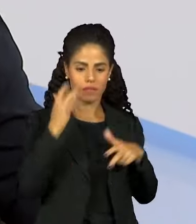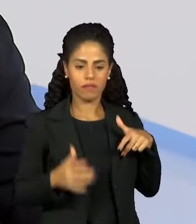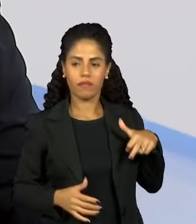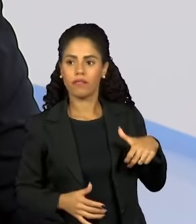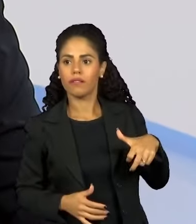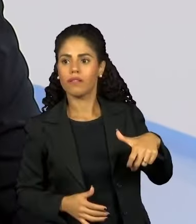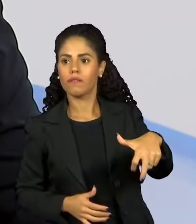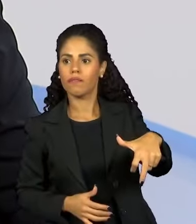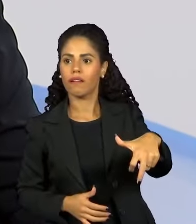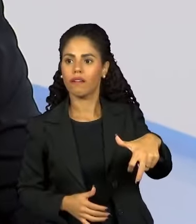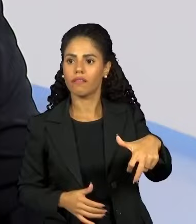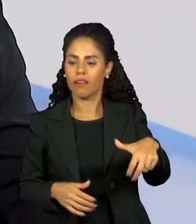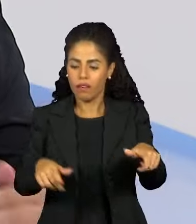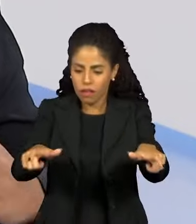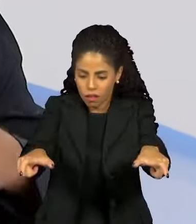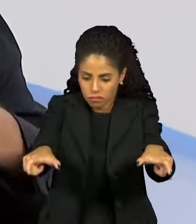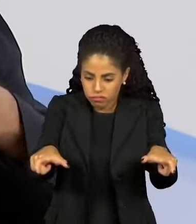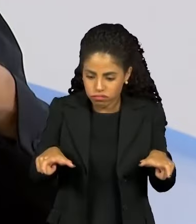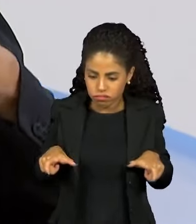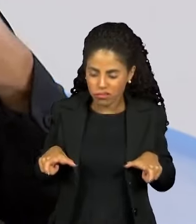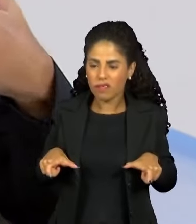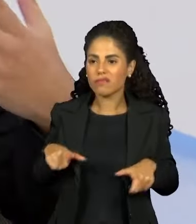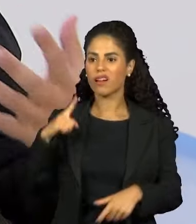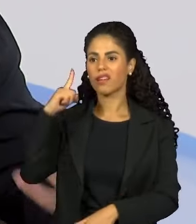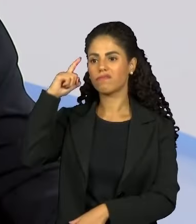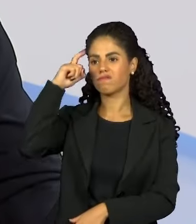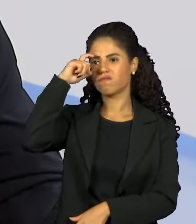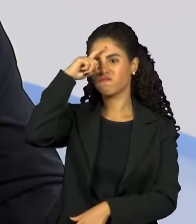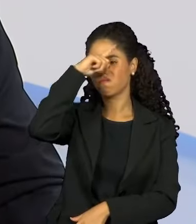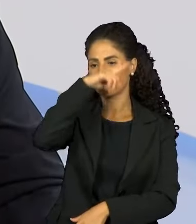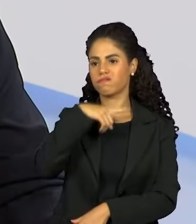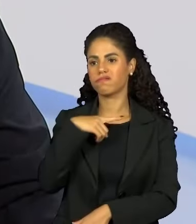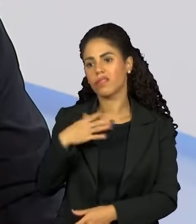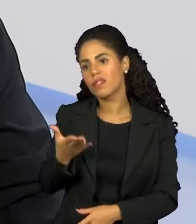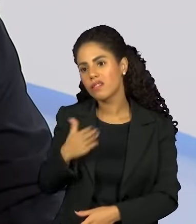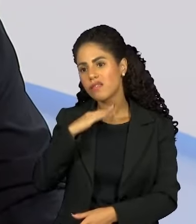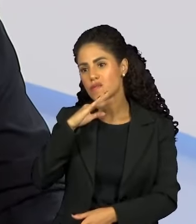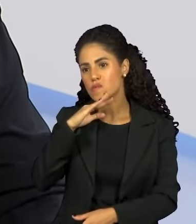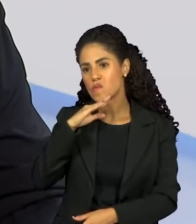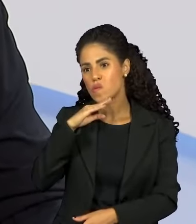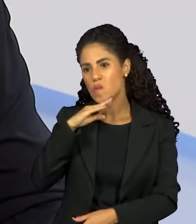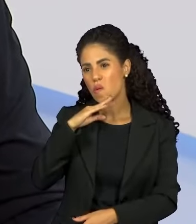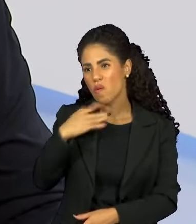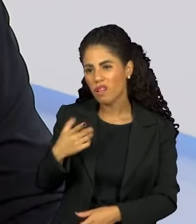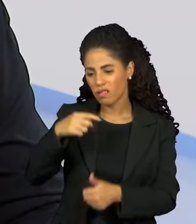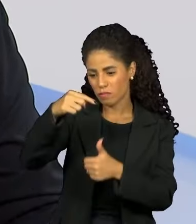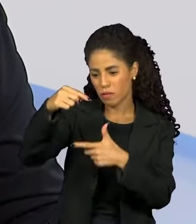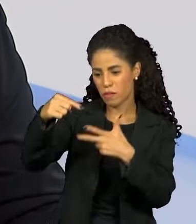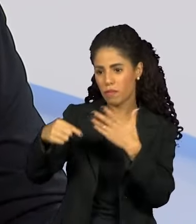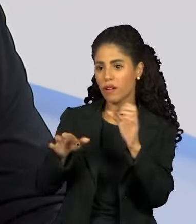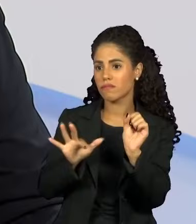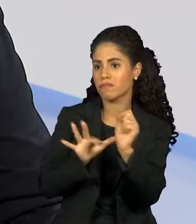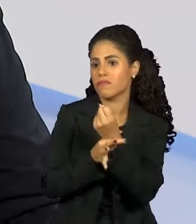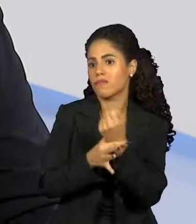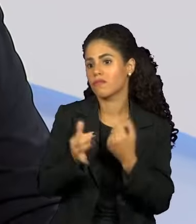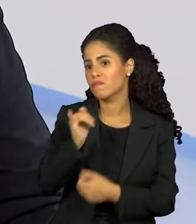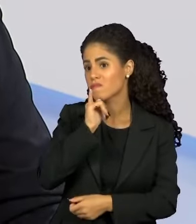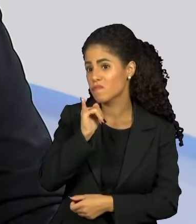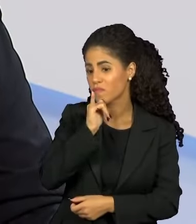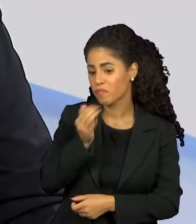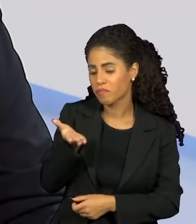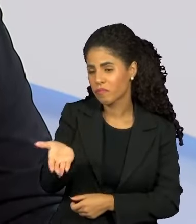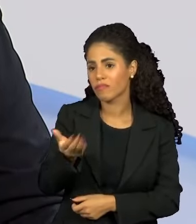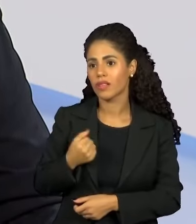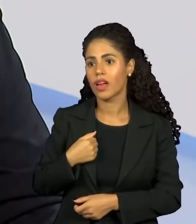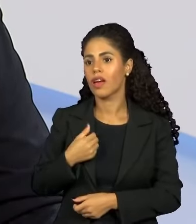calçadas muito ruins. Então, começa a vir uma série de questões. Por exemplo, a questão da segurança, que ela é muito